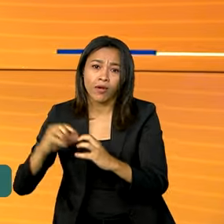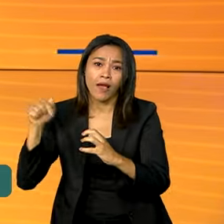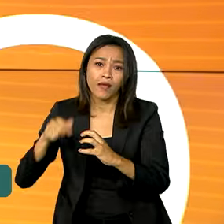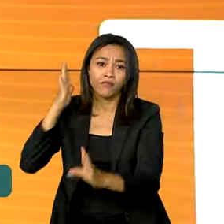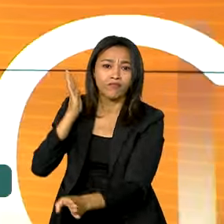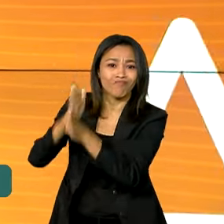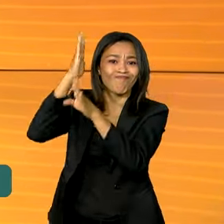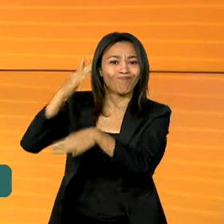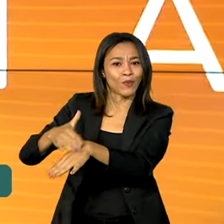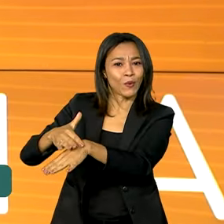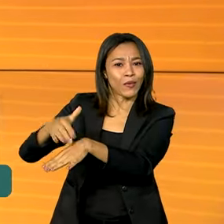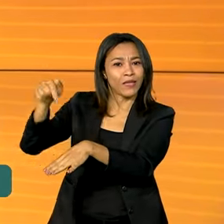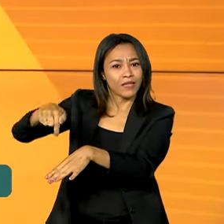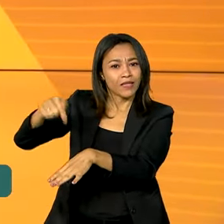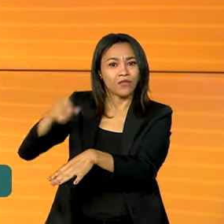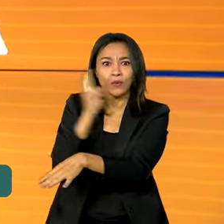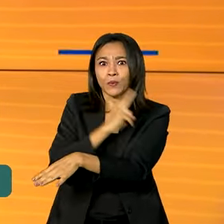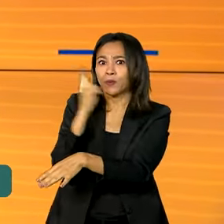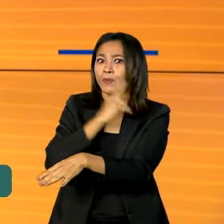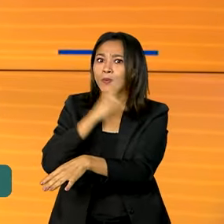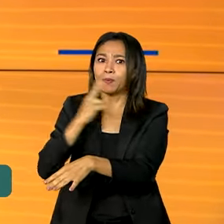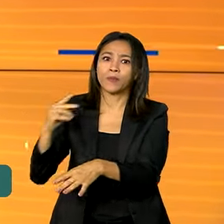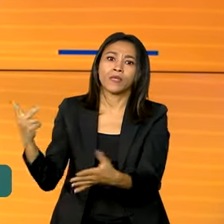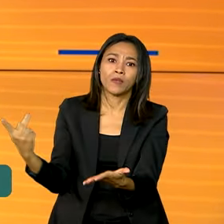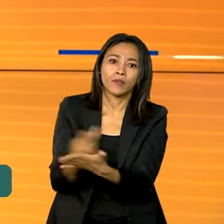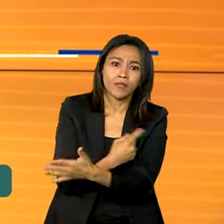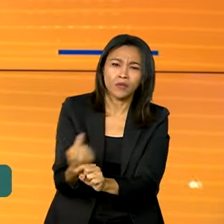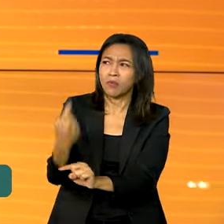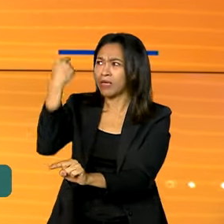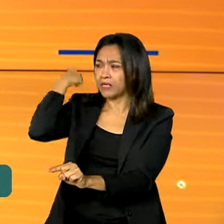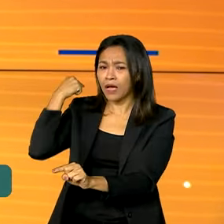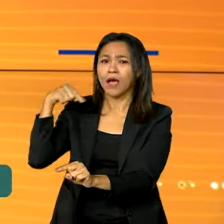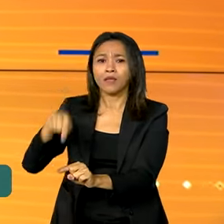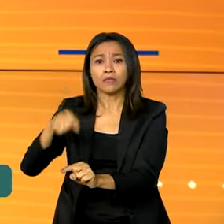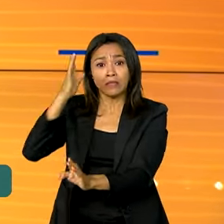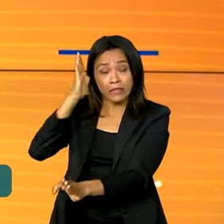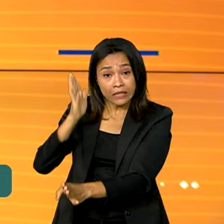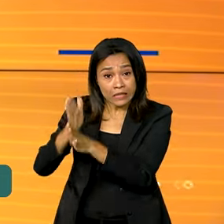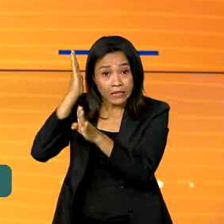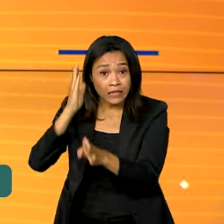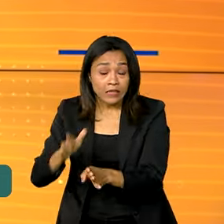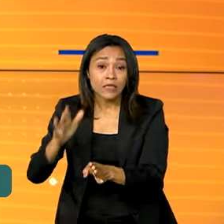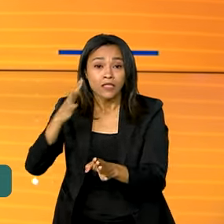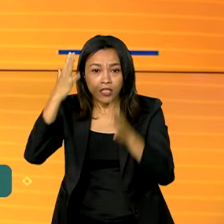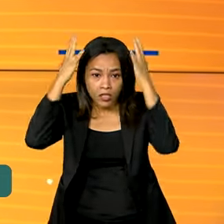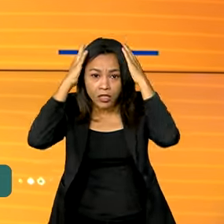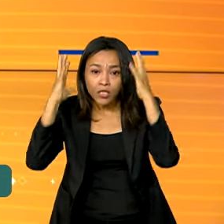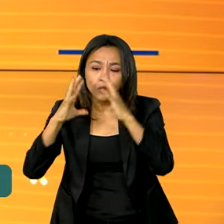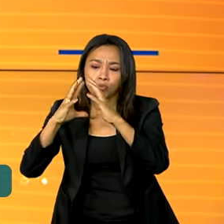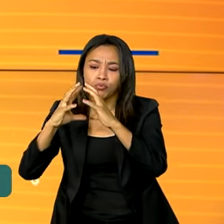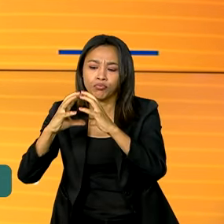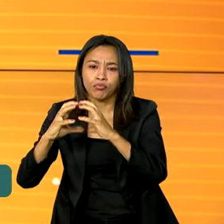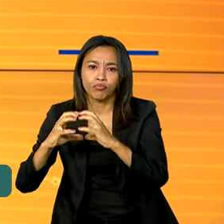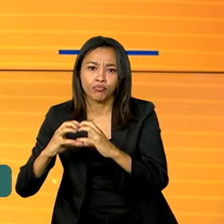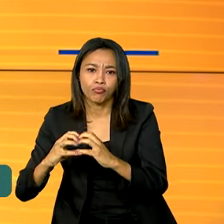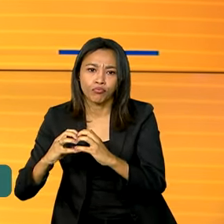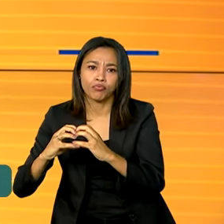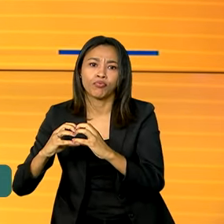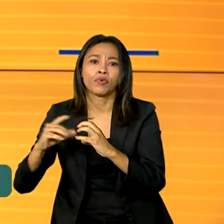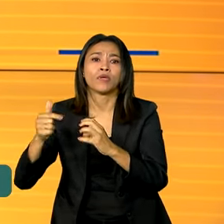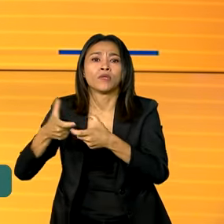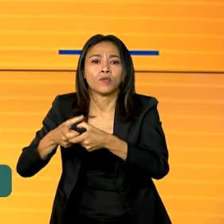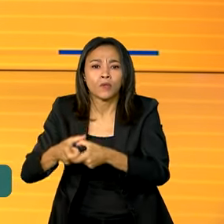doença foi considerada uma emergência em saúde. Na época, foi constatado que casos de microcefalia e outros problemas